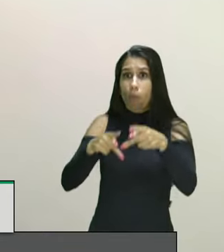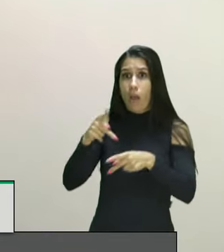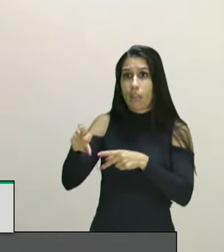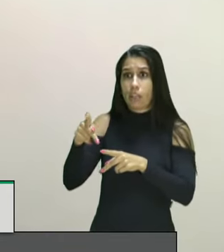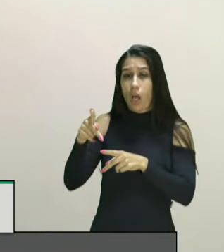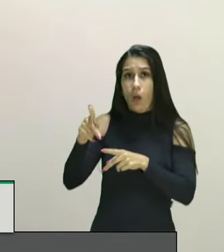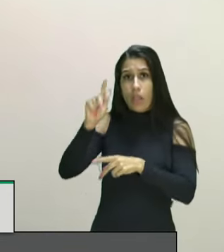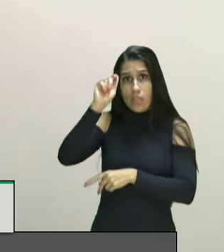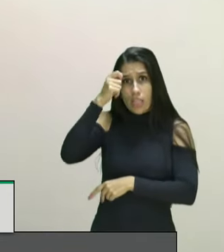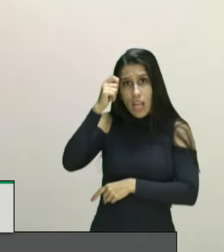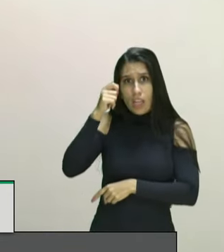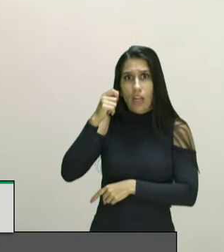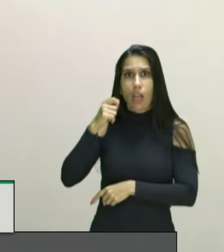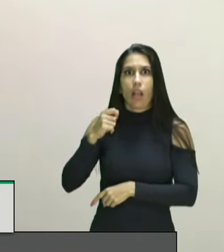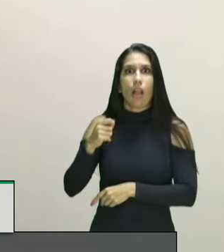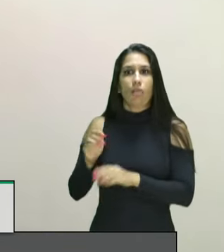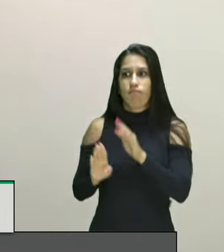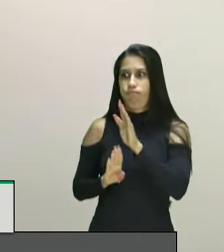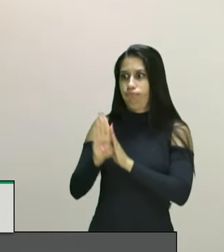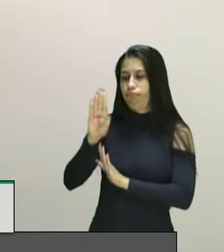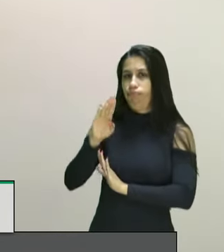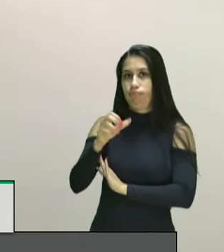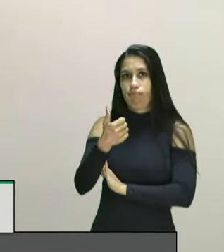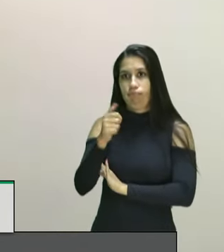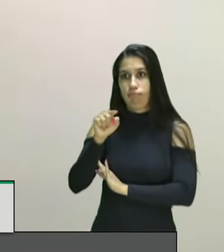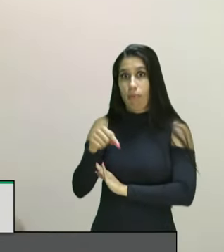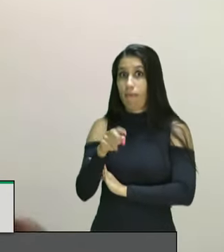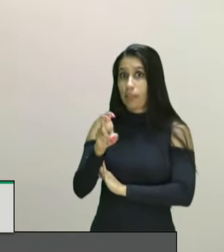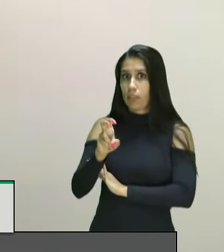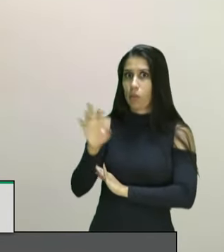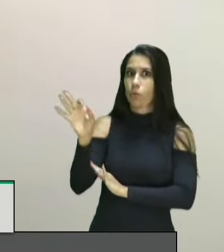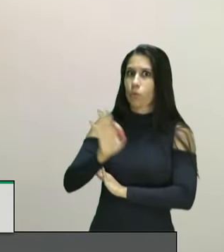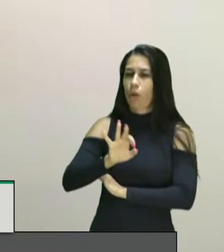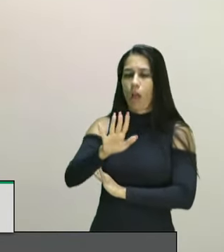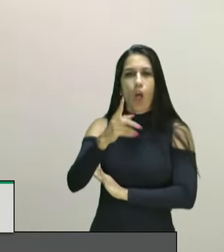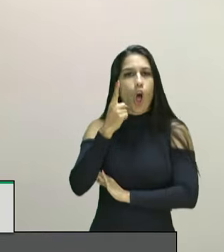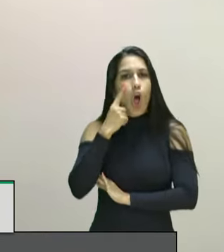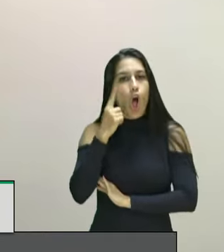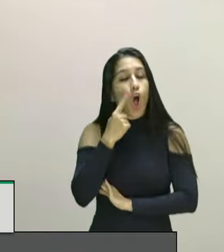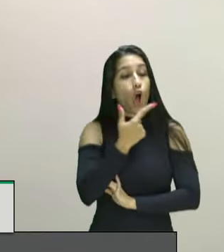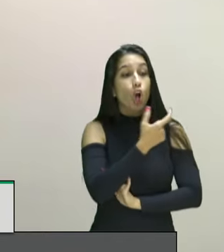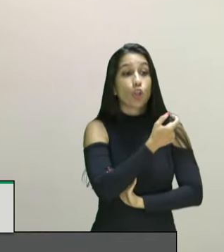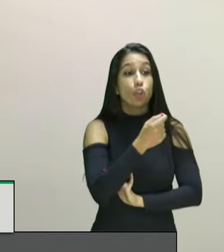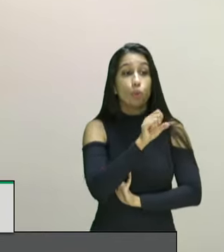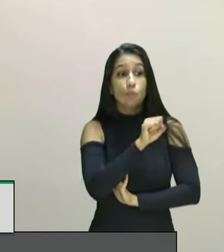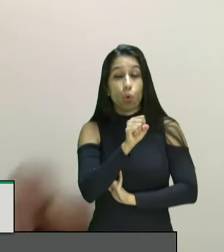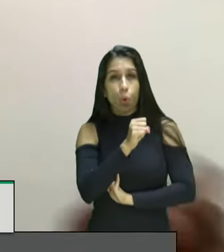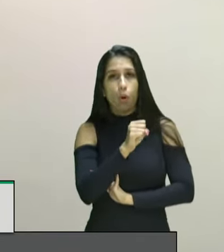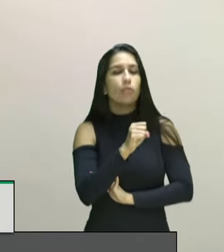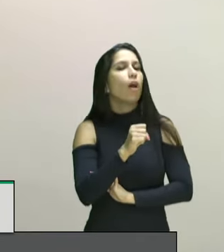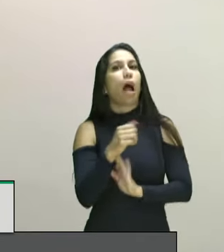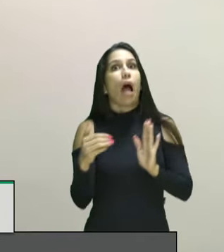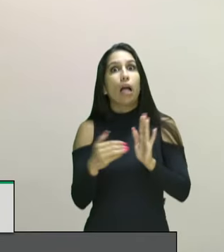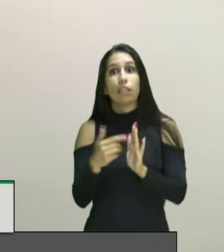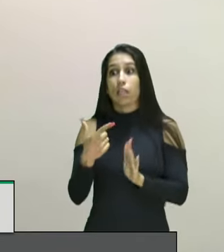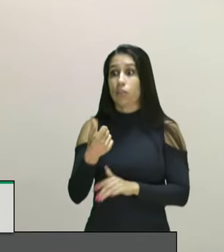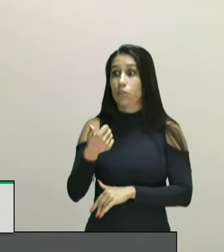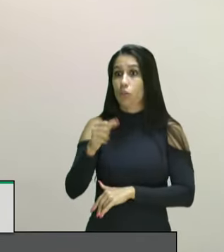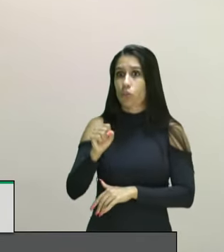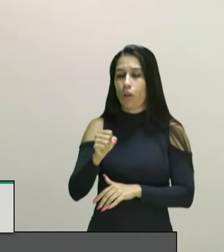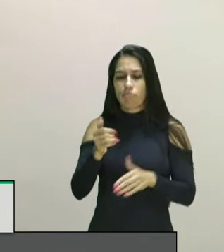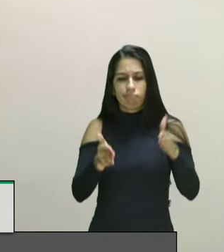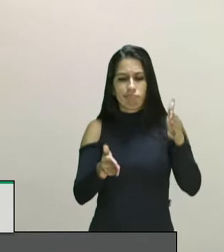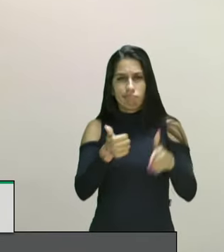contra a população negra cresceu 11,5% olha ano de 2008 a 2018 só que em 2019